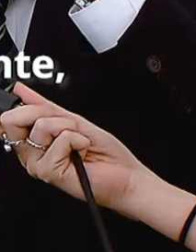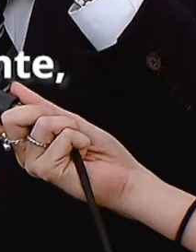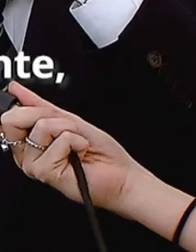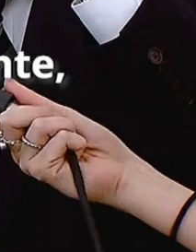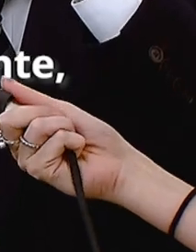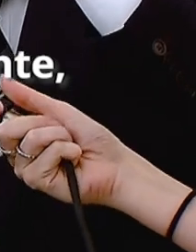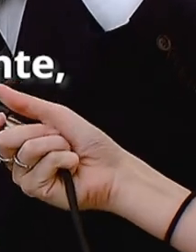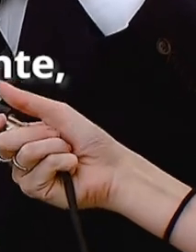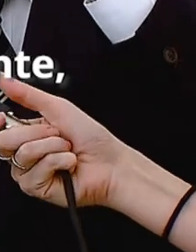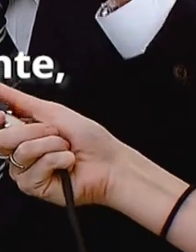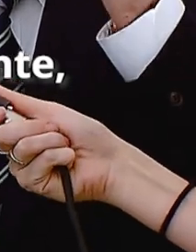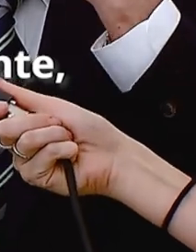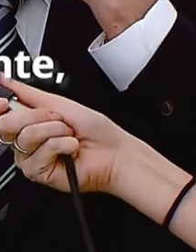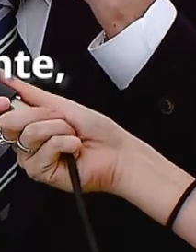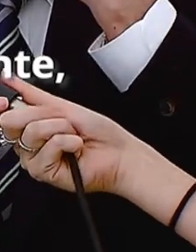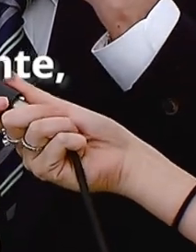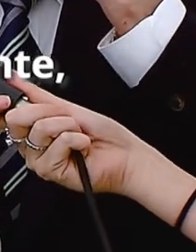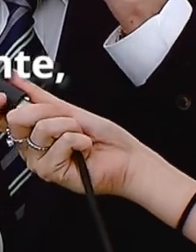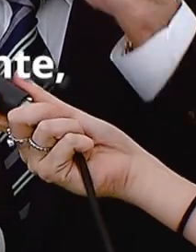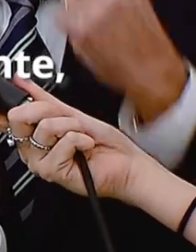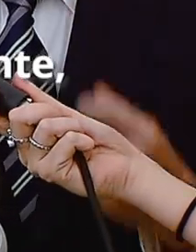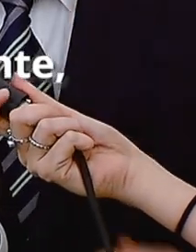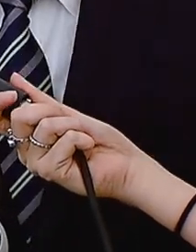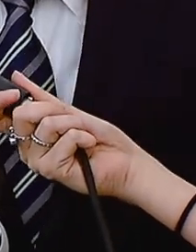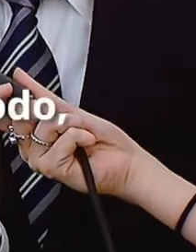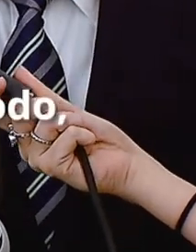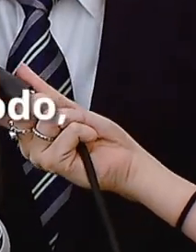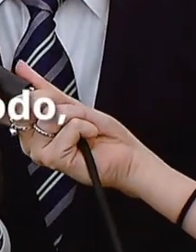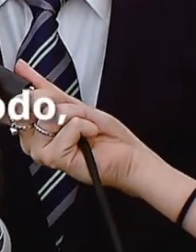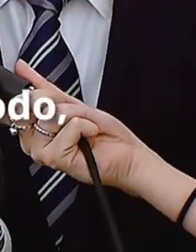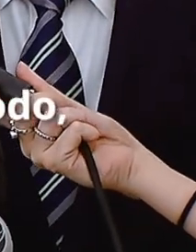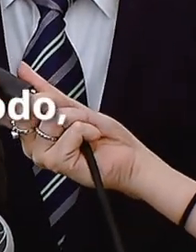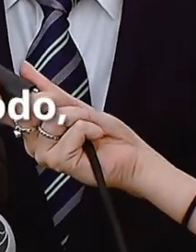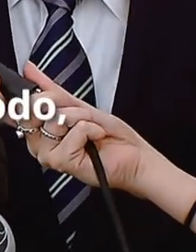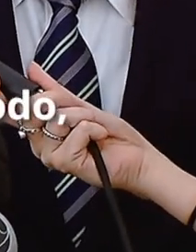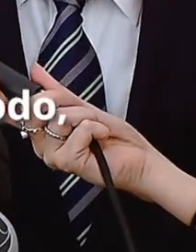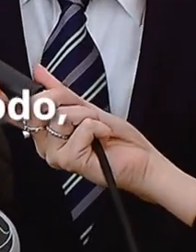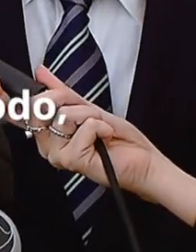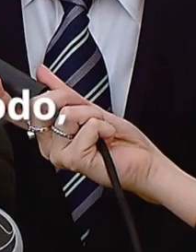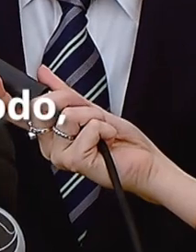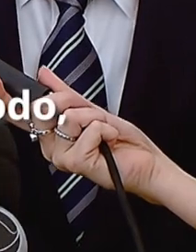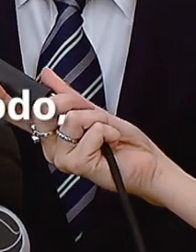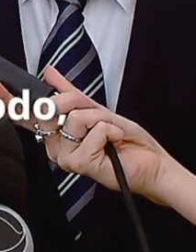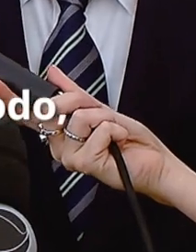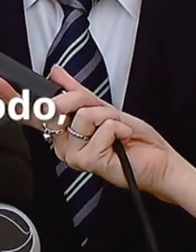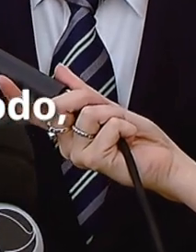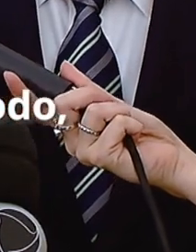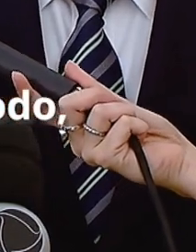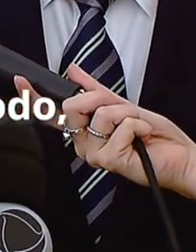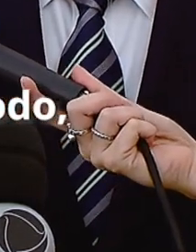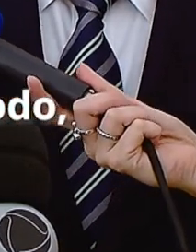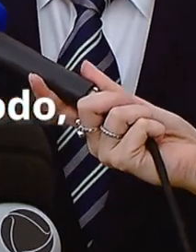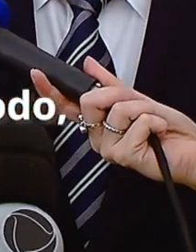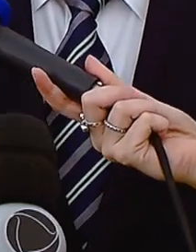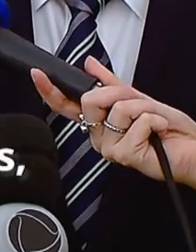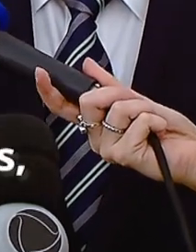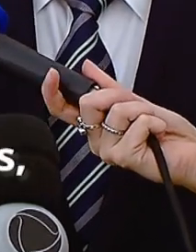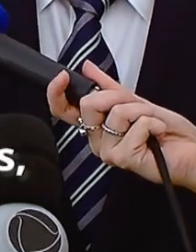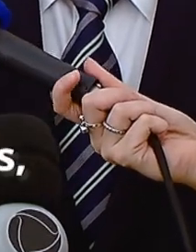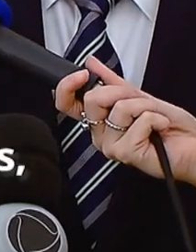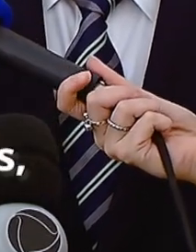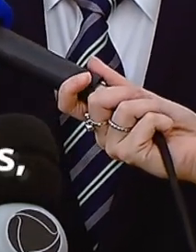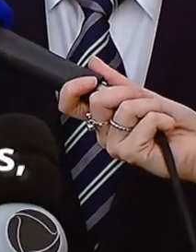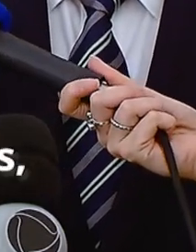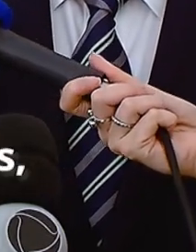O presidente deseja, evidentemente, o maior apoio possível. A reforma da Previdência é boa para o Brasil como um todo, para